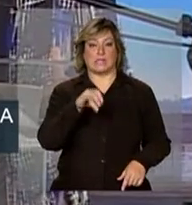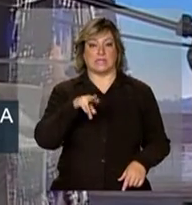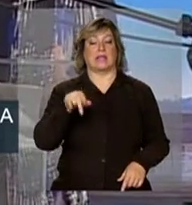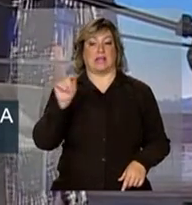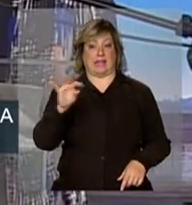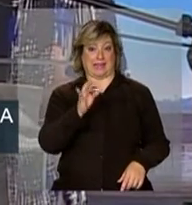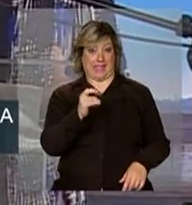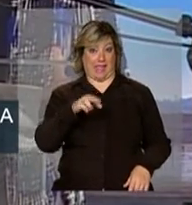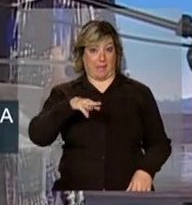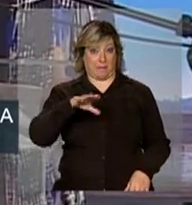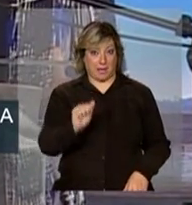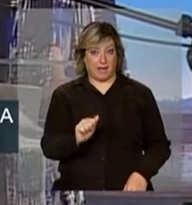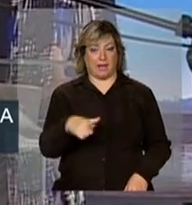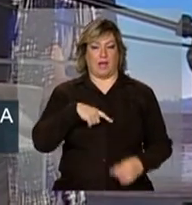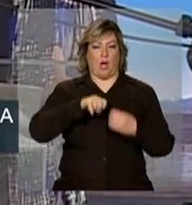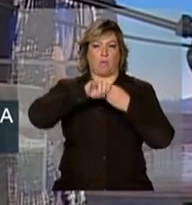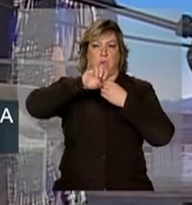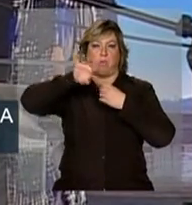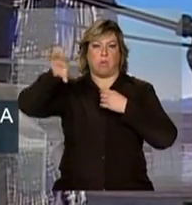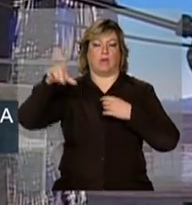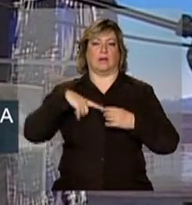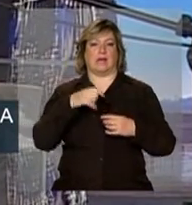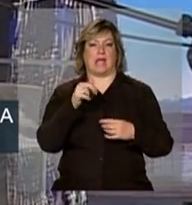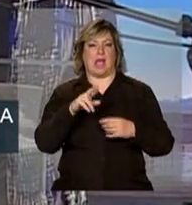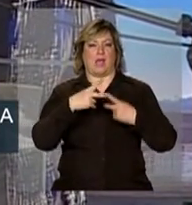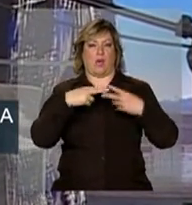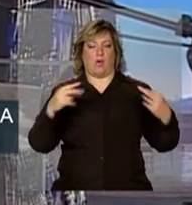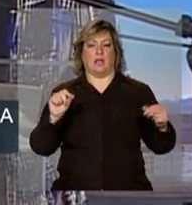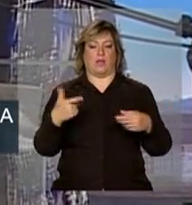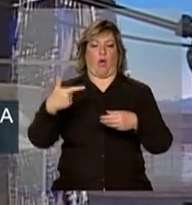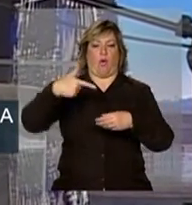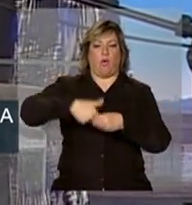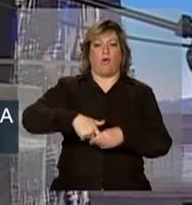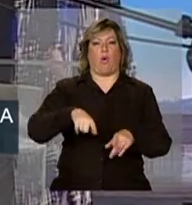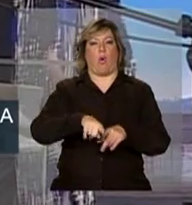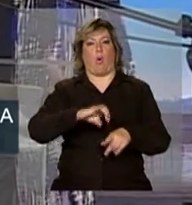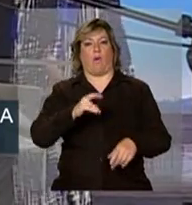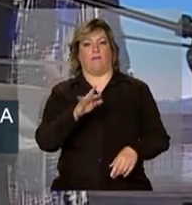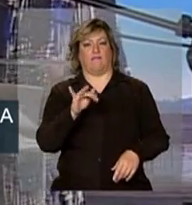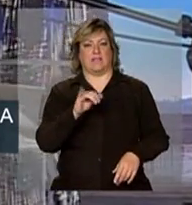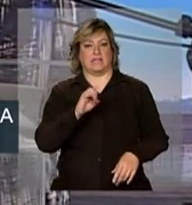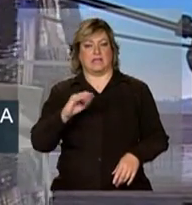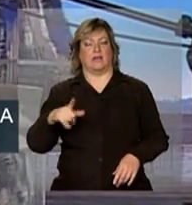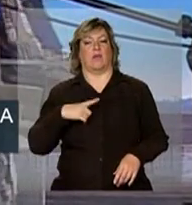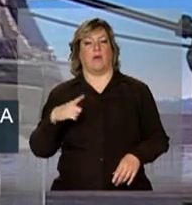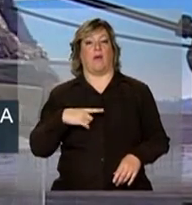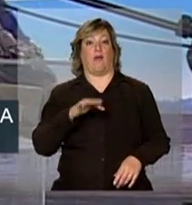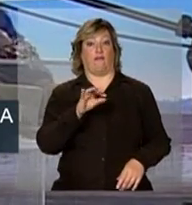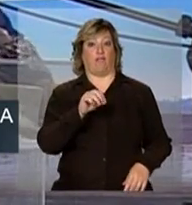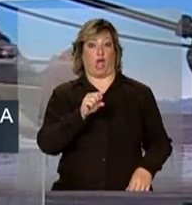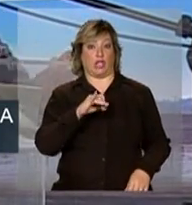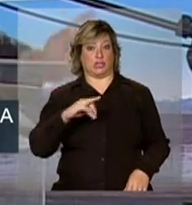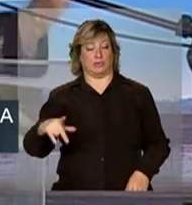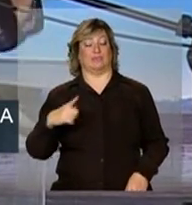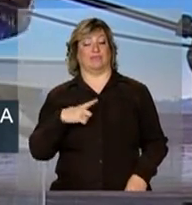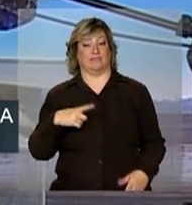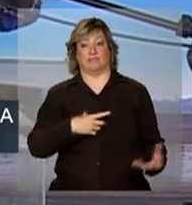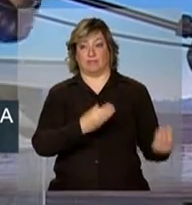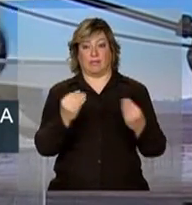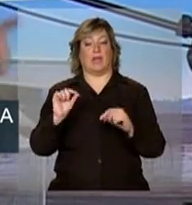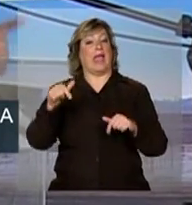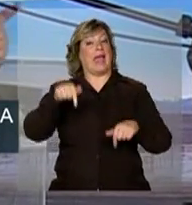térmica, a combustível fóssil ou fícil, fícil menos, mas fóssil seguramente,